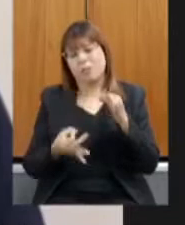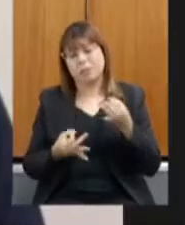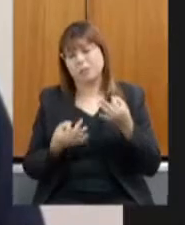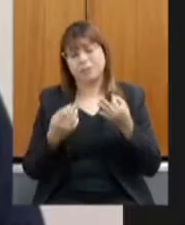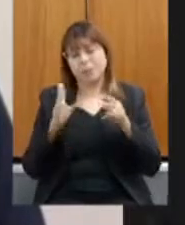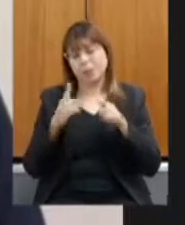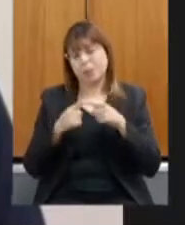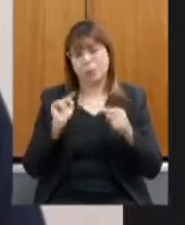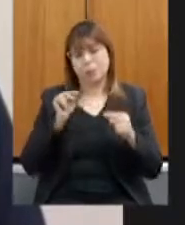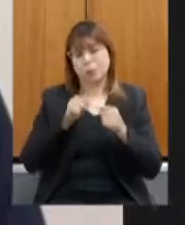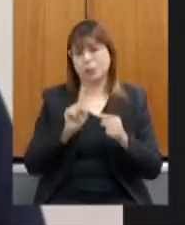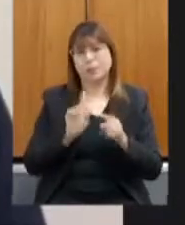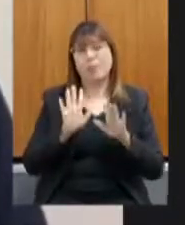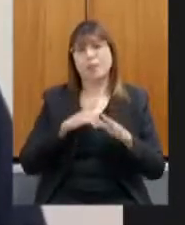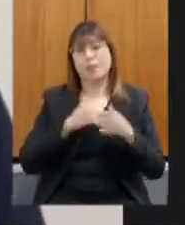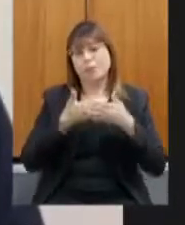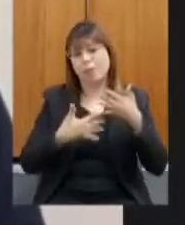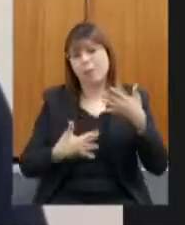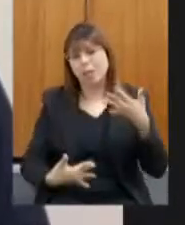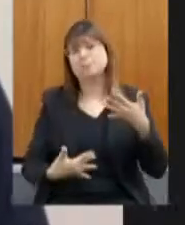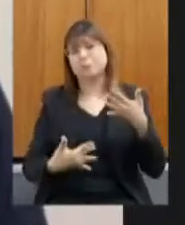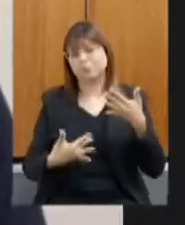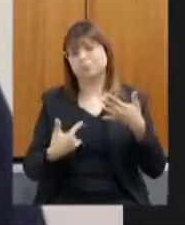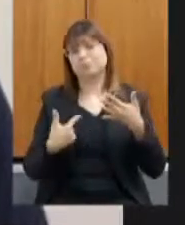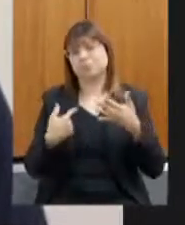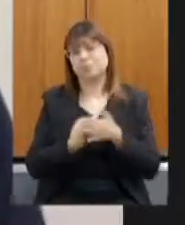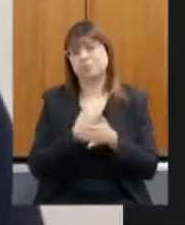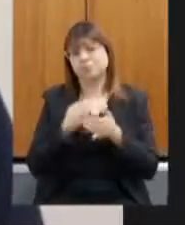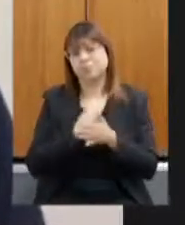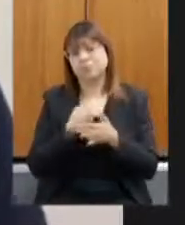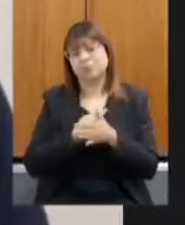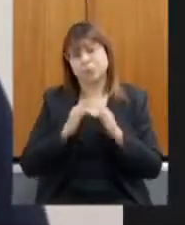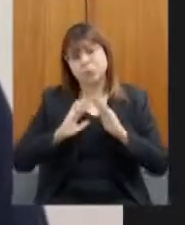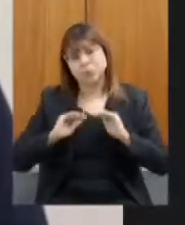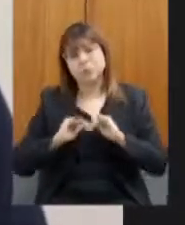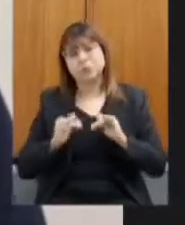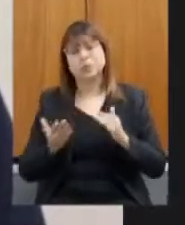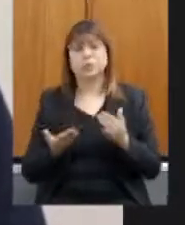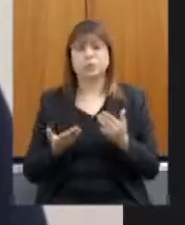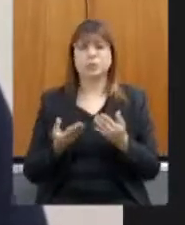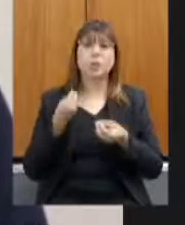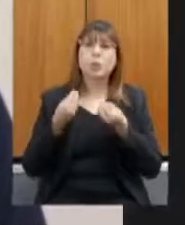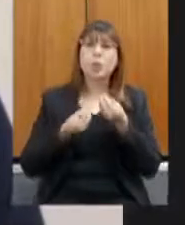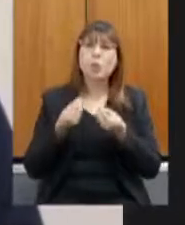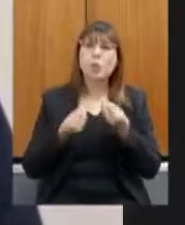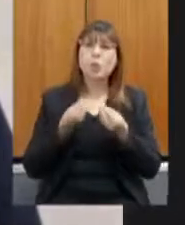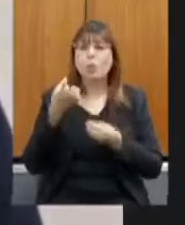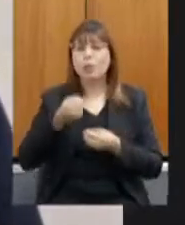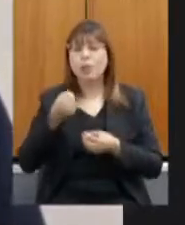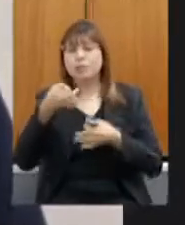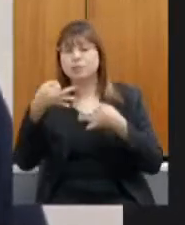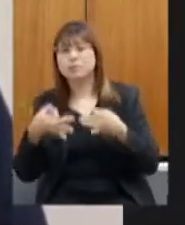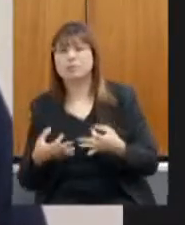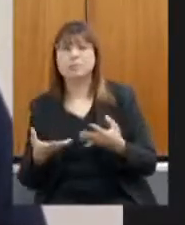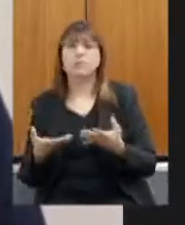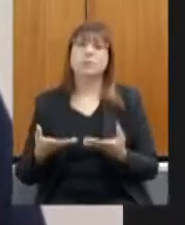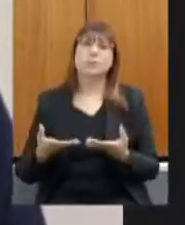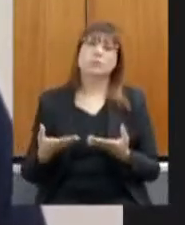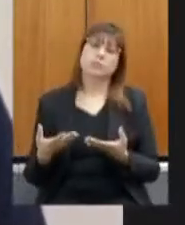mas tem várias são várias medidas ali pedindo até questão de como deixar o leite levar o leite para você